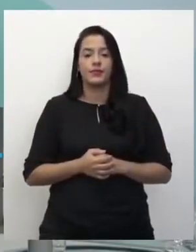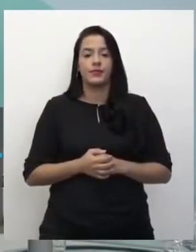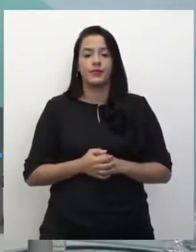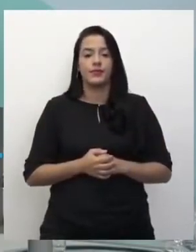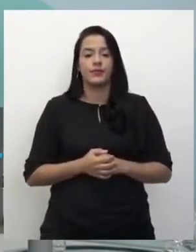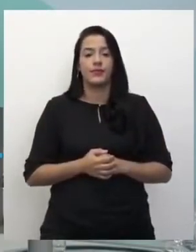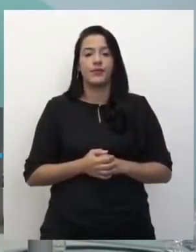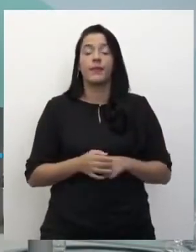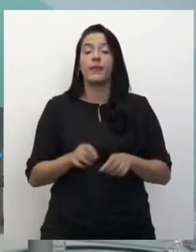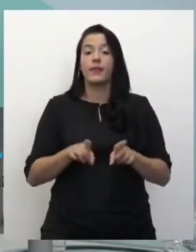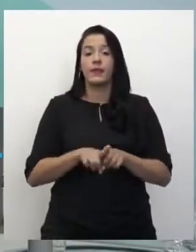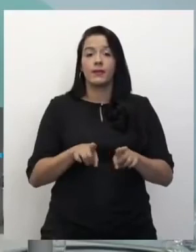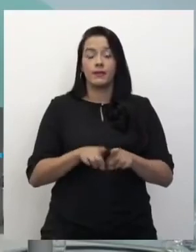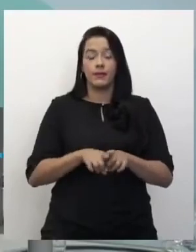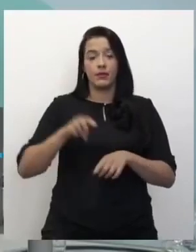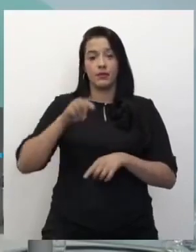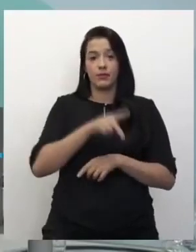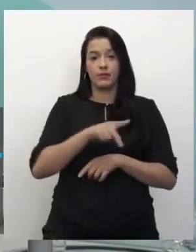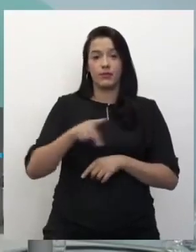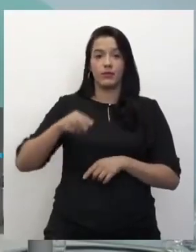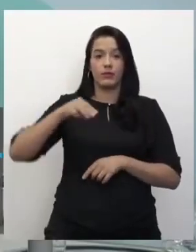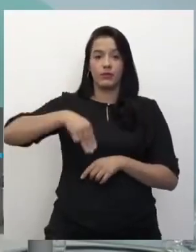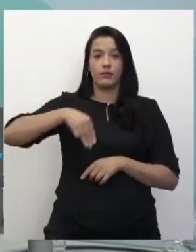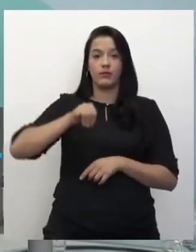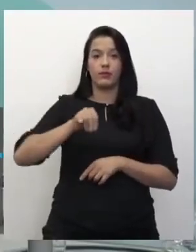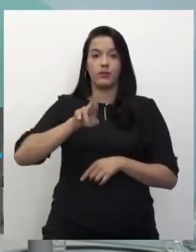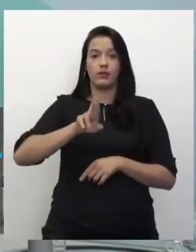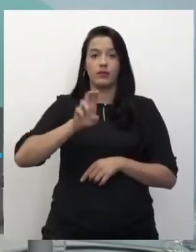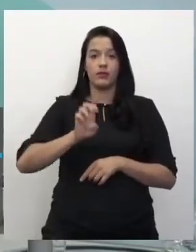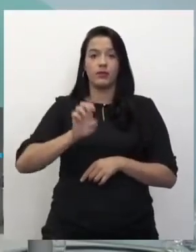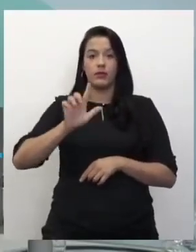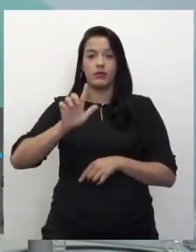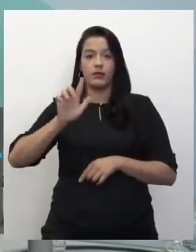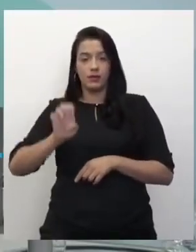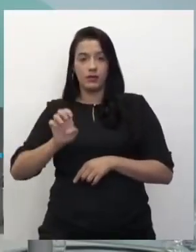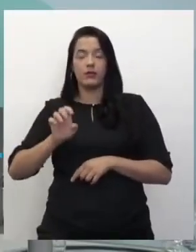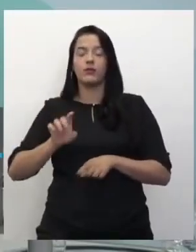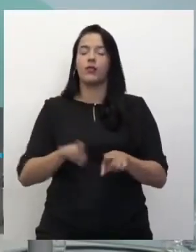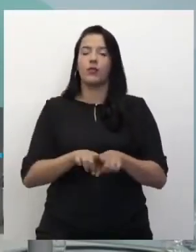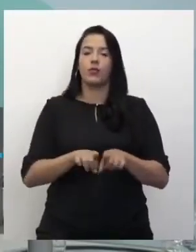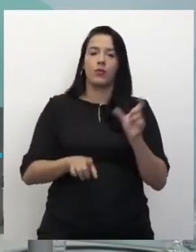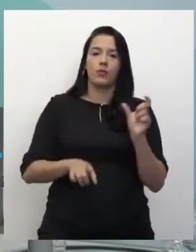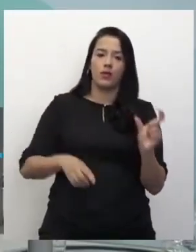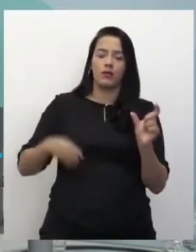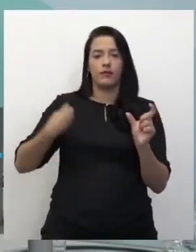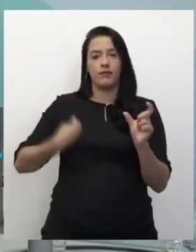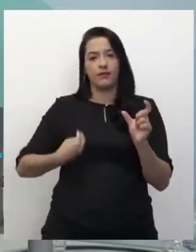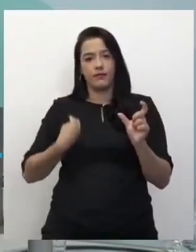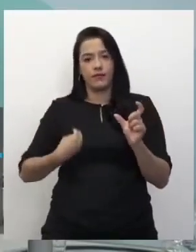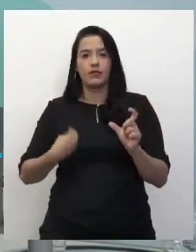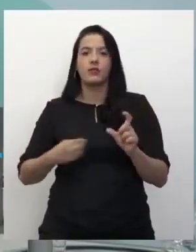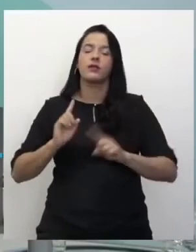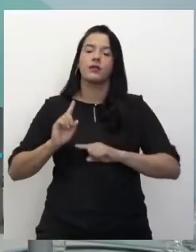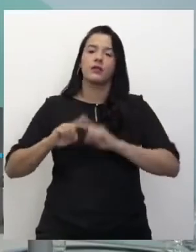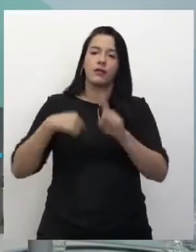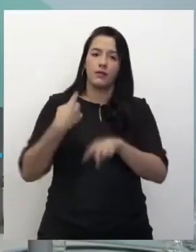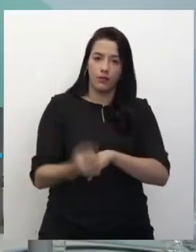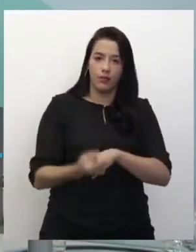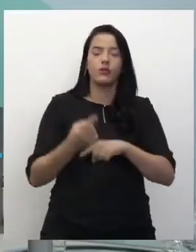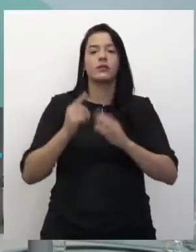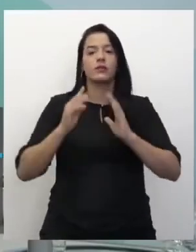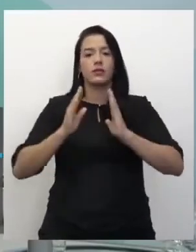A Mirelle da Pro Gisele colocou vida, depois e quarentena. Ok.